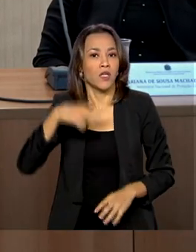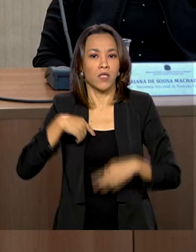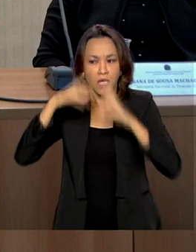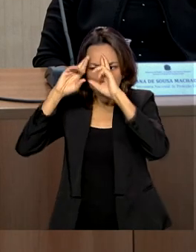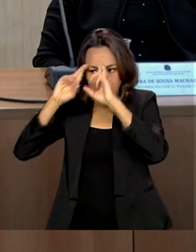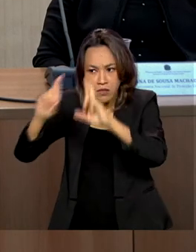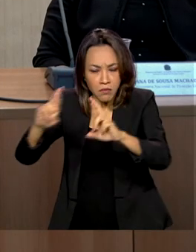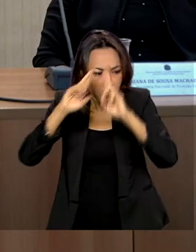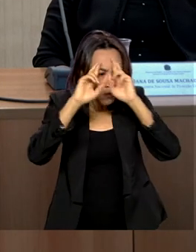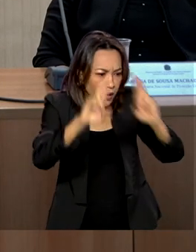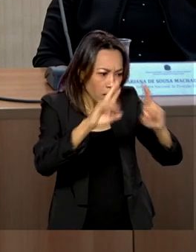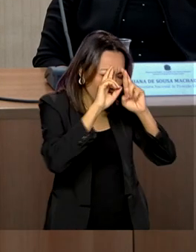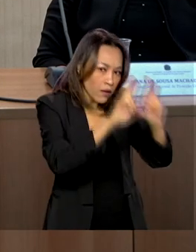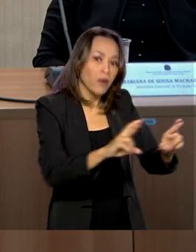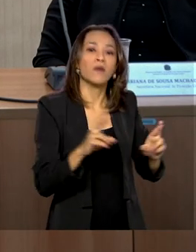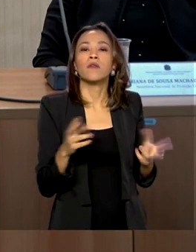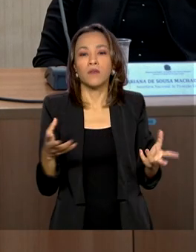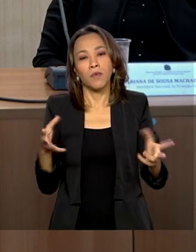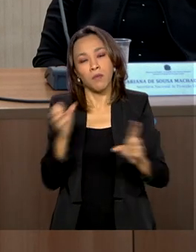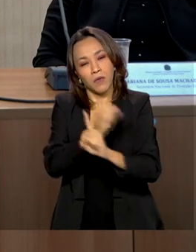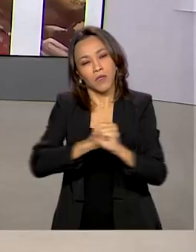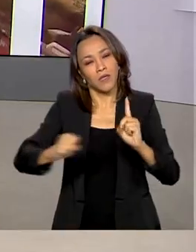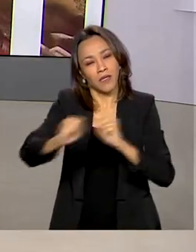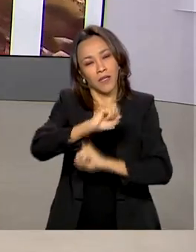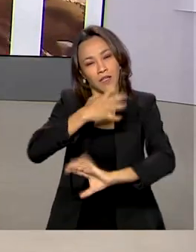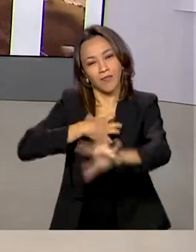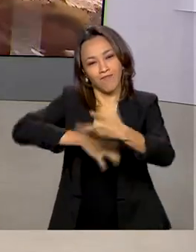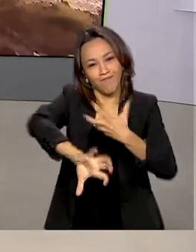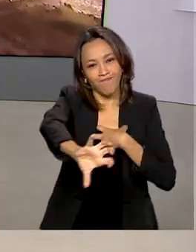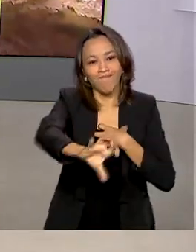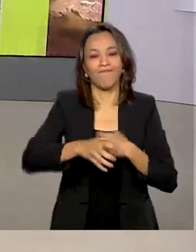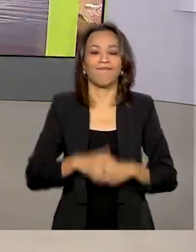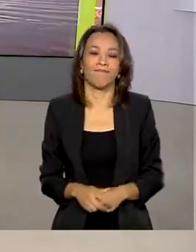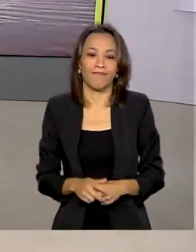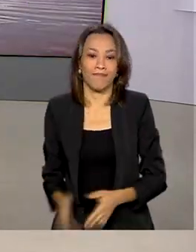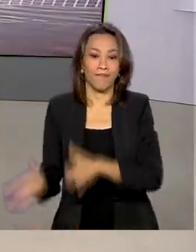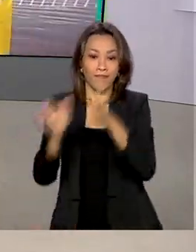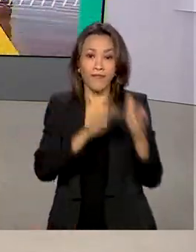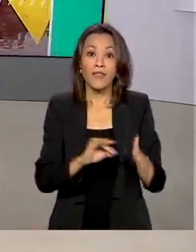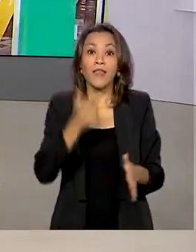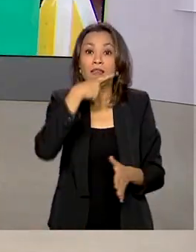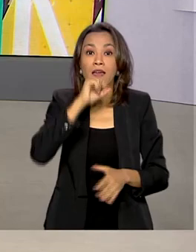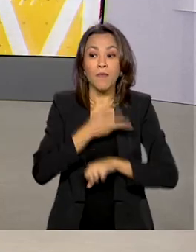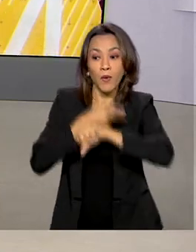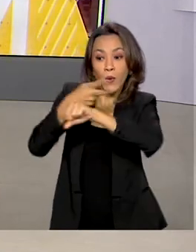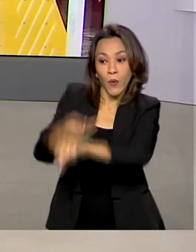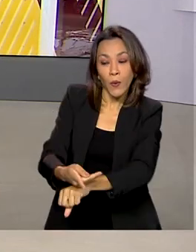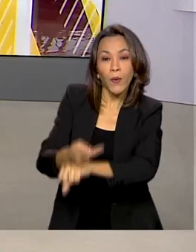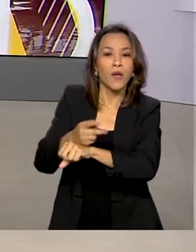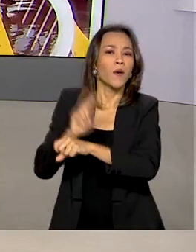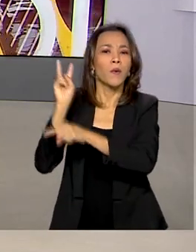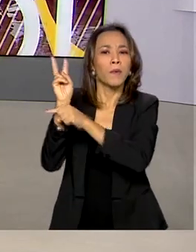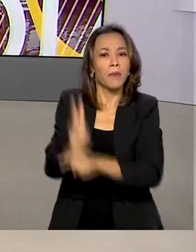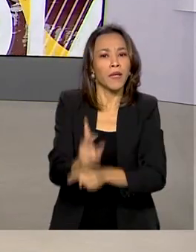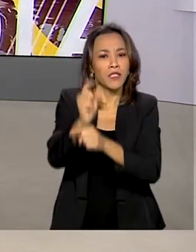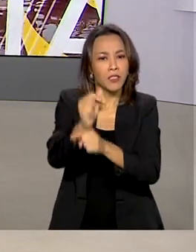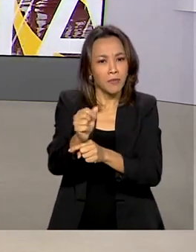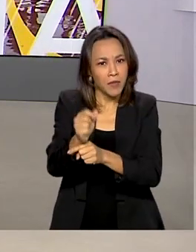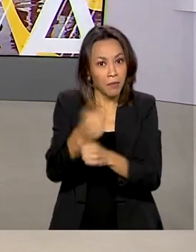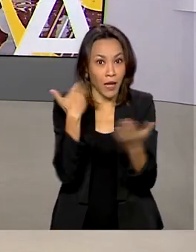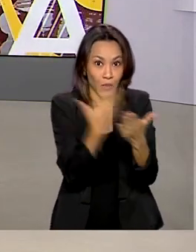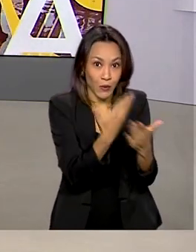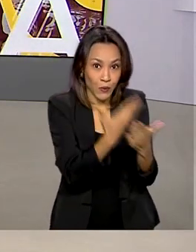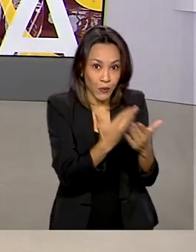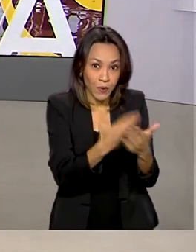religiões e por uma sociedade infraterna. Quem busca um financiamento para fazer um curso superior, atenção!